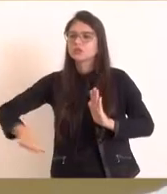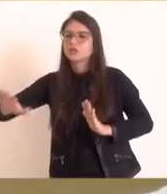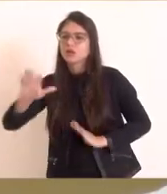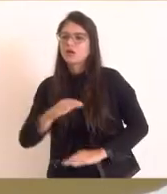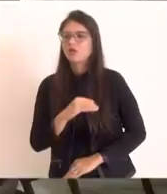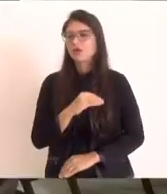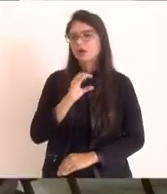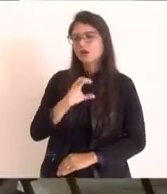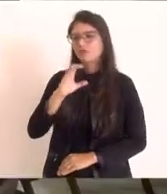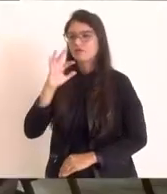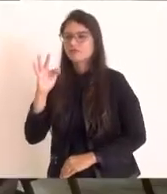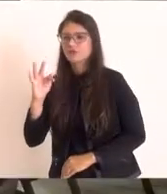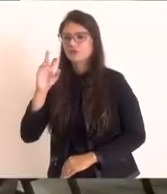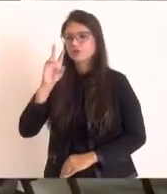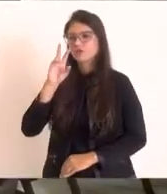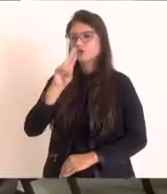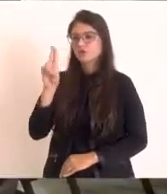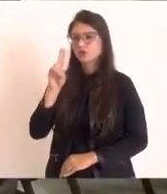Vitor Saraiva, por favor.